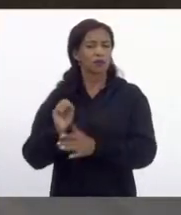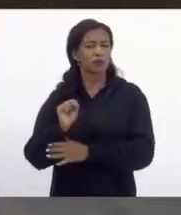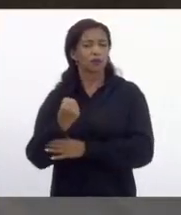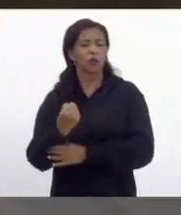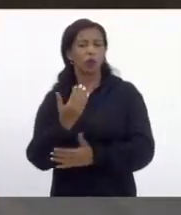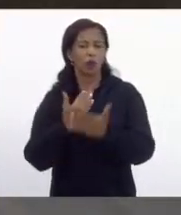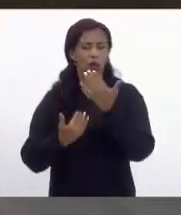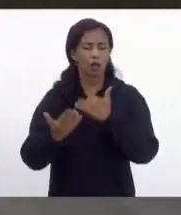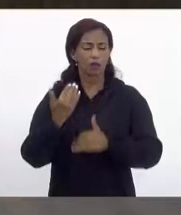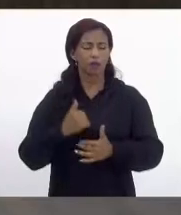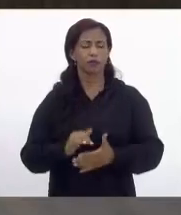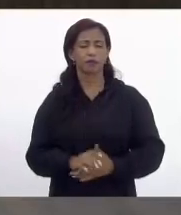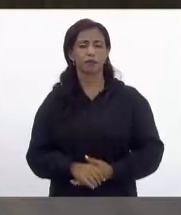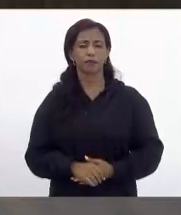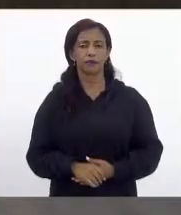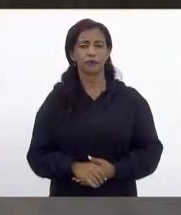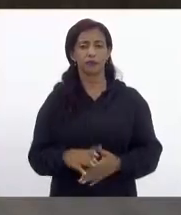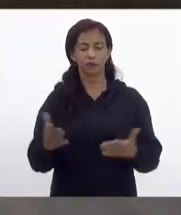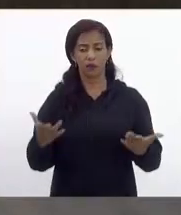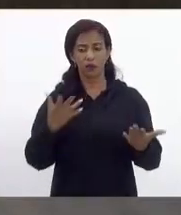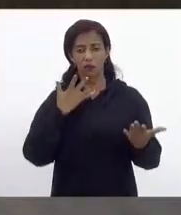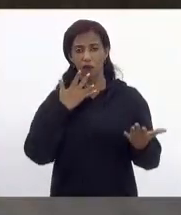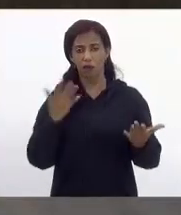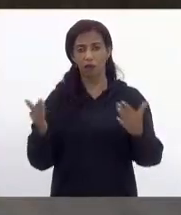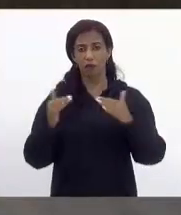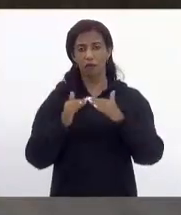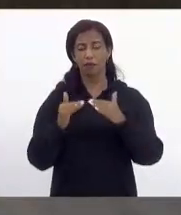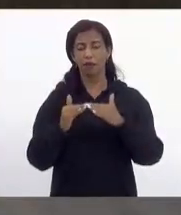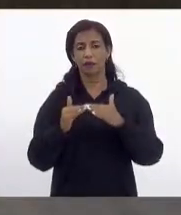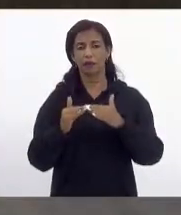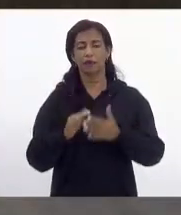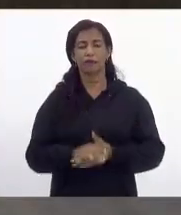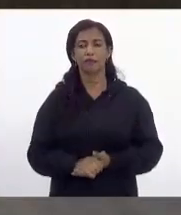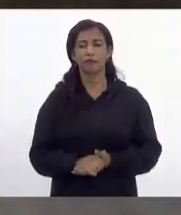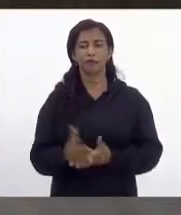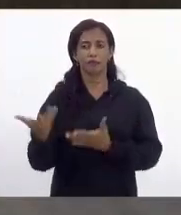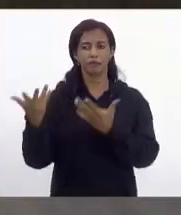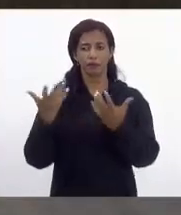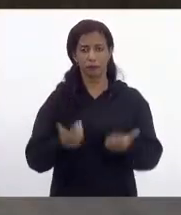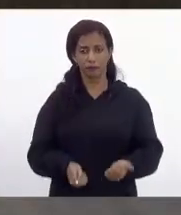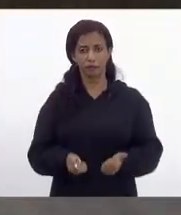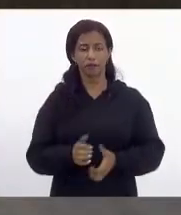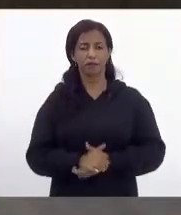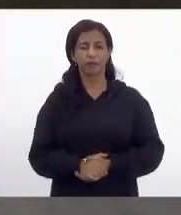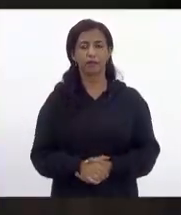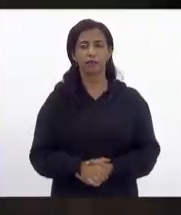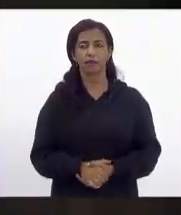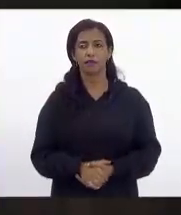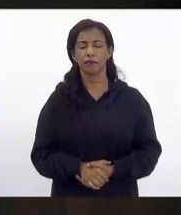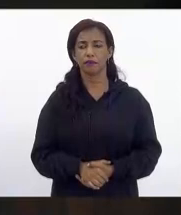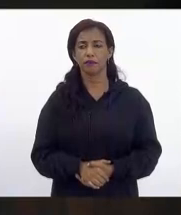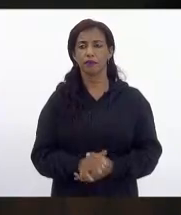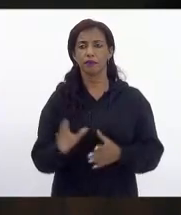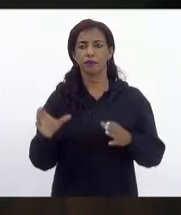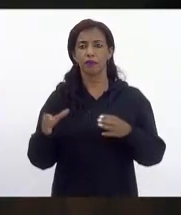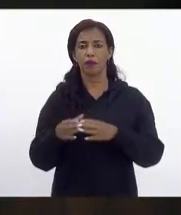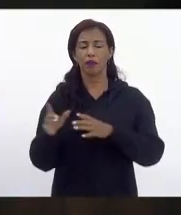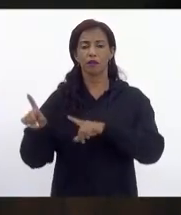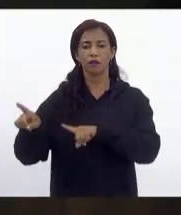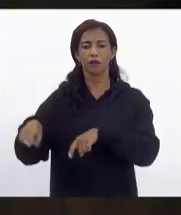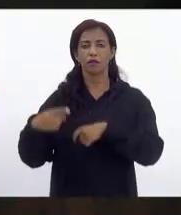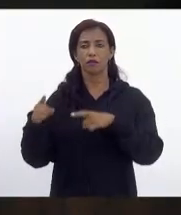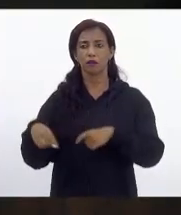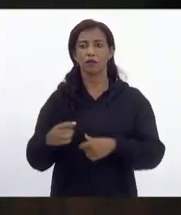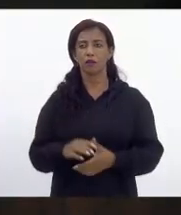contexto urbano. Então, dito isso, o parecer é favorável no mérito. Pela Comissão de Agricultura,